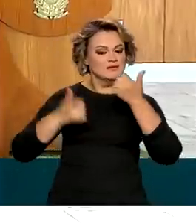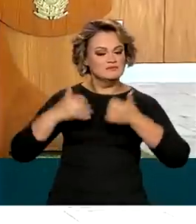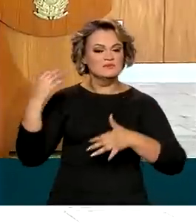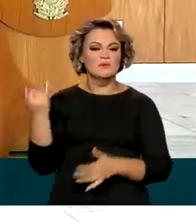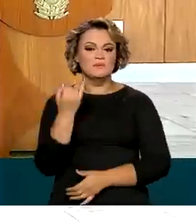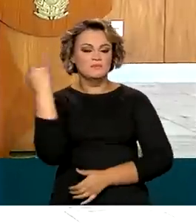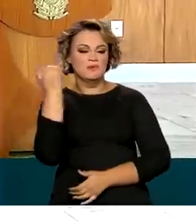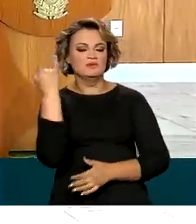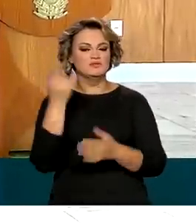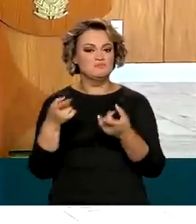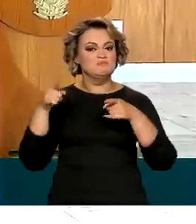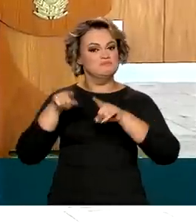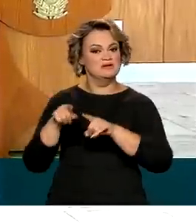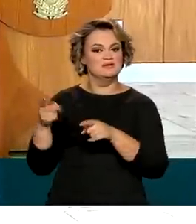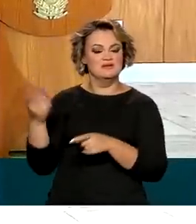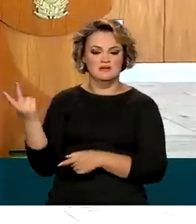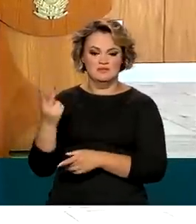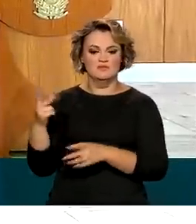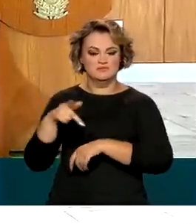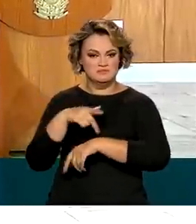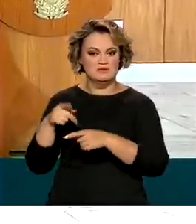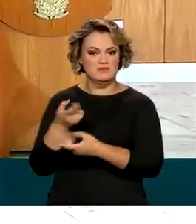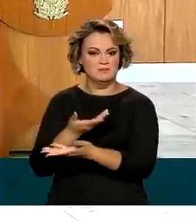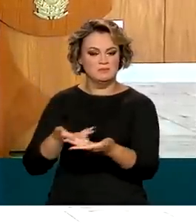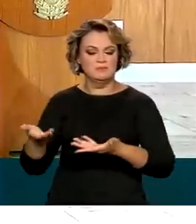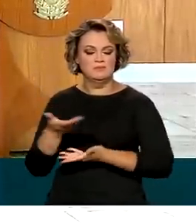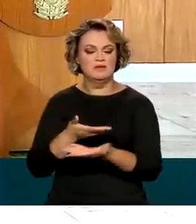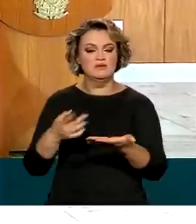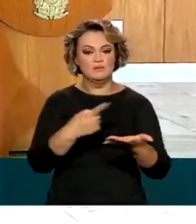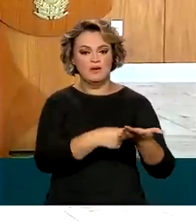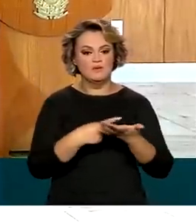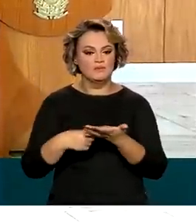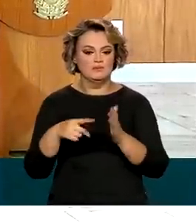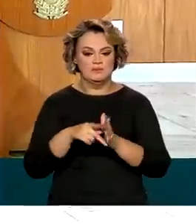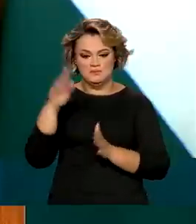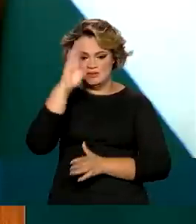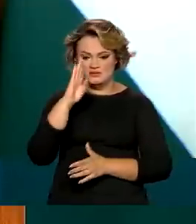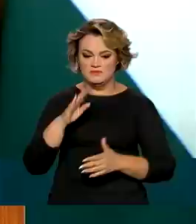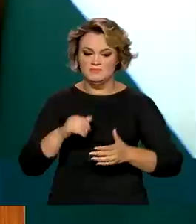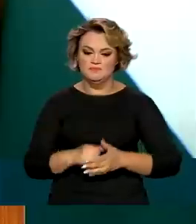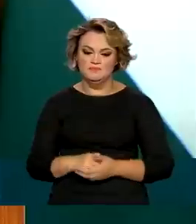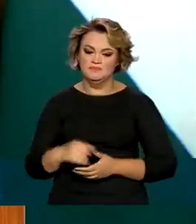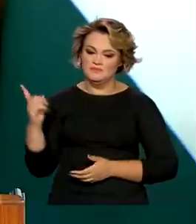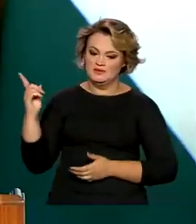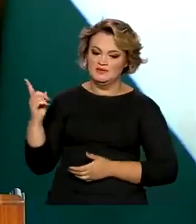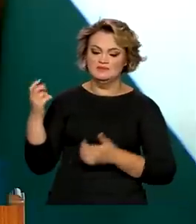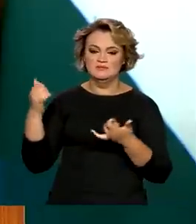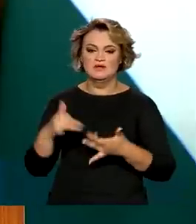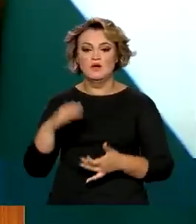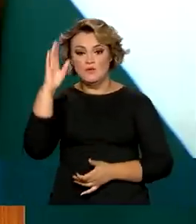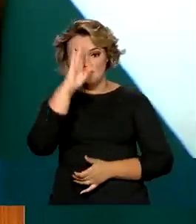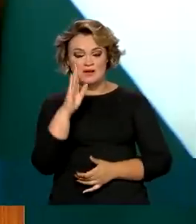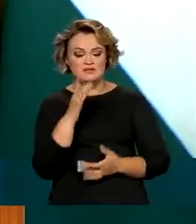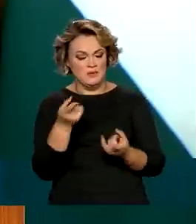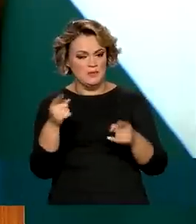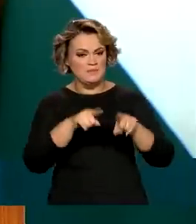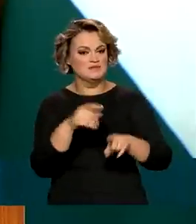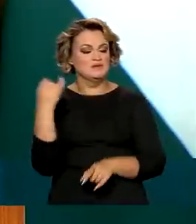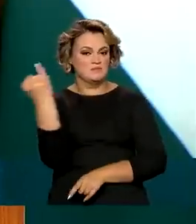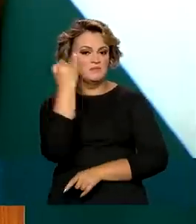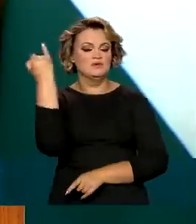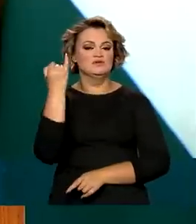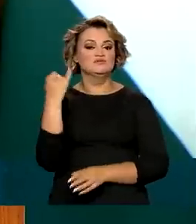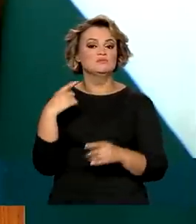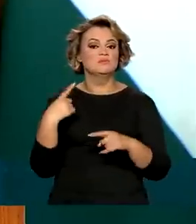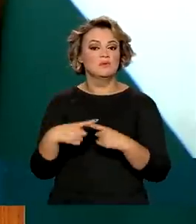a importância da parceria comercial e dos acordos estabelecidos com o Brasil. O Brasil é um parceiro importante porque é